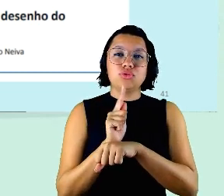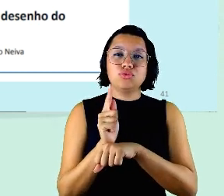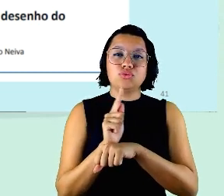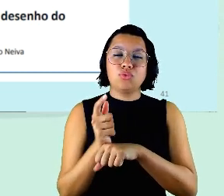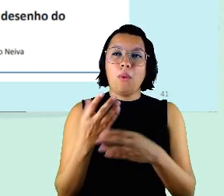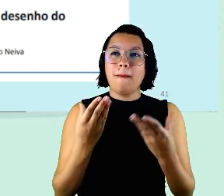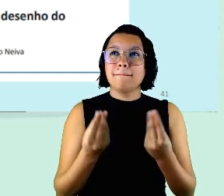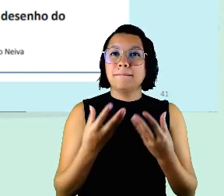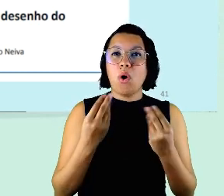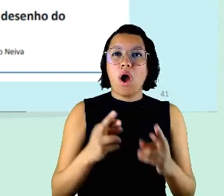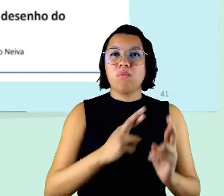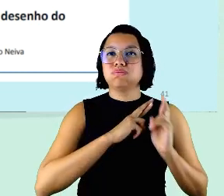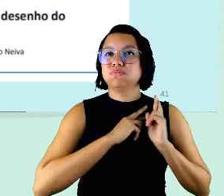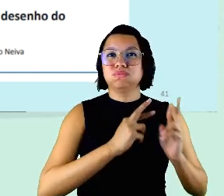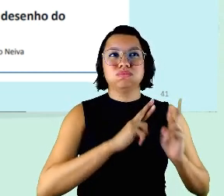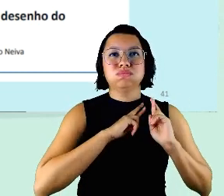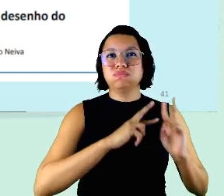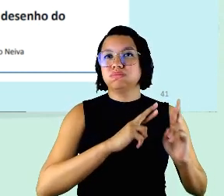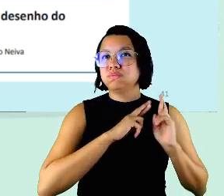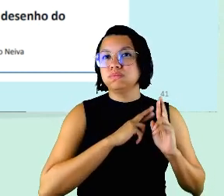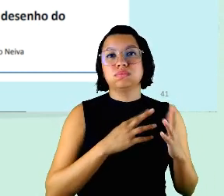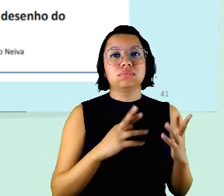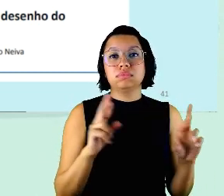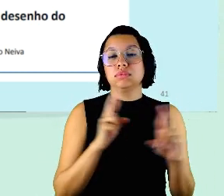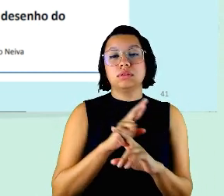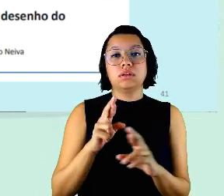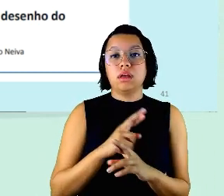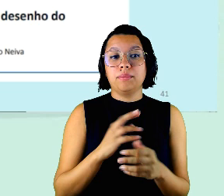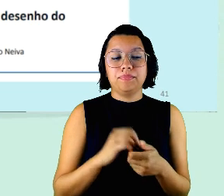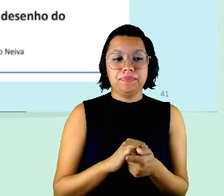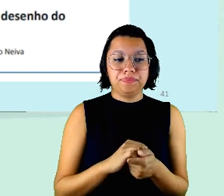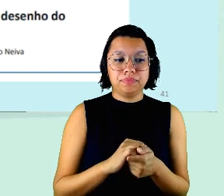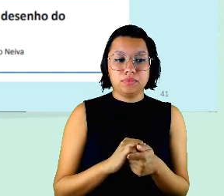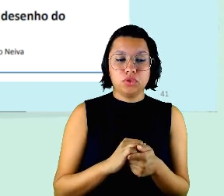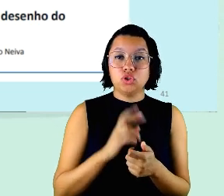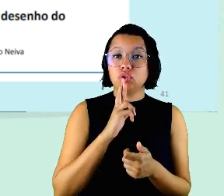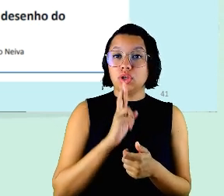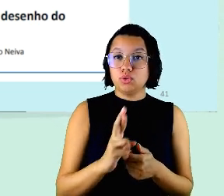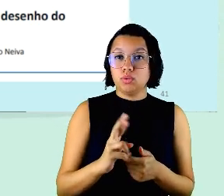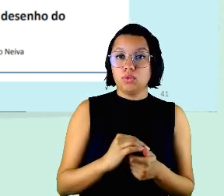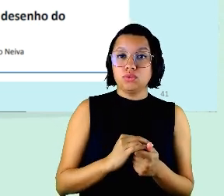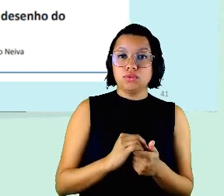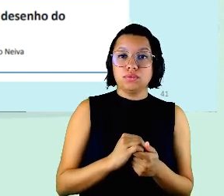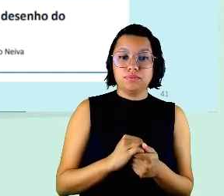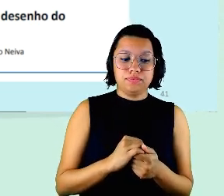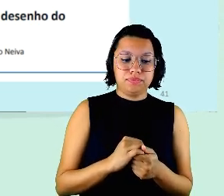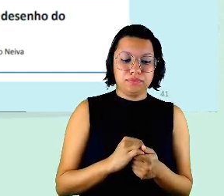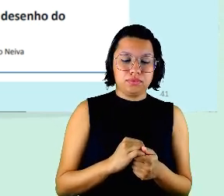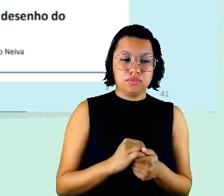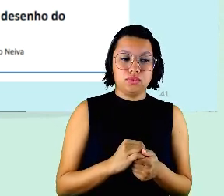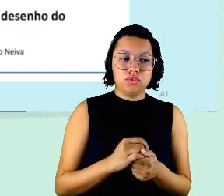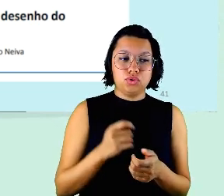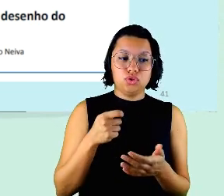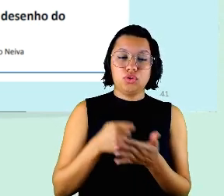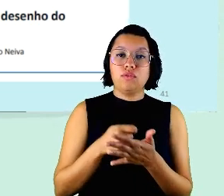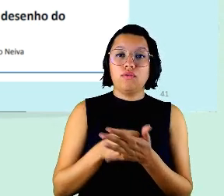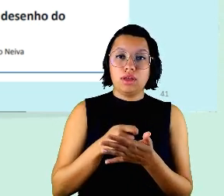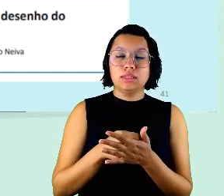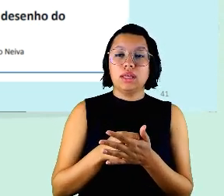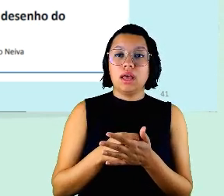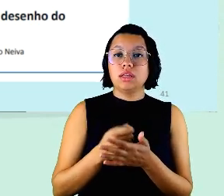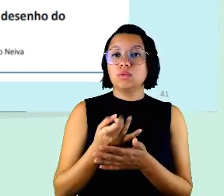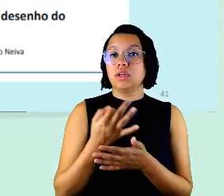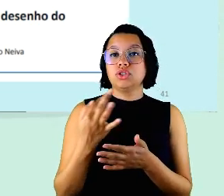responsabilidades em termos de resultados de cumprir as metas